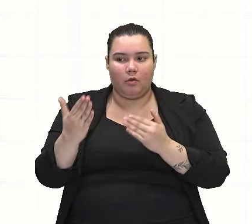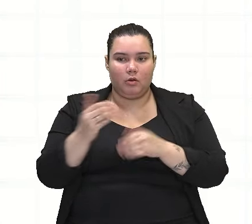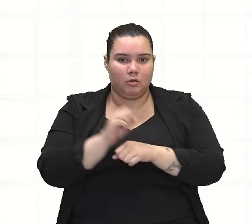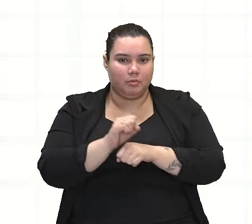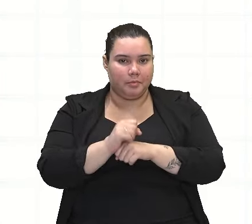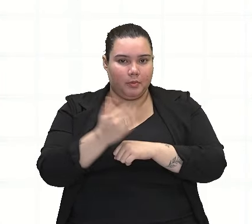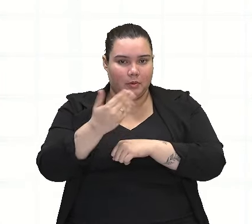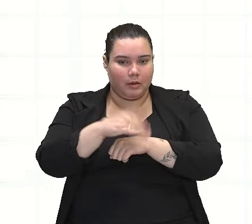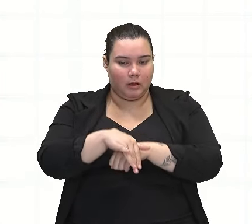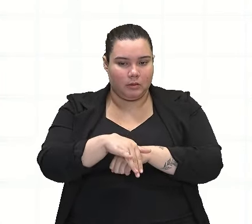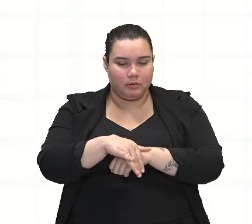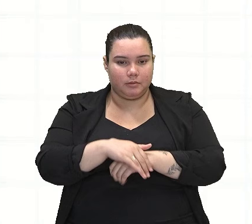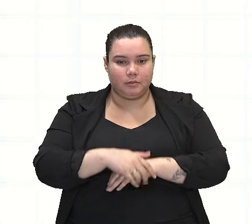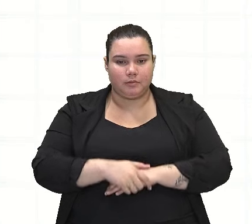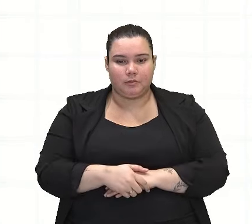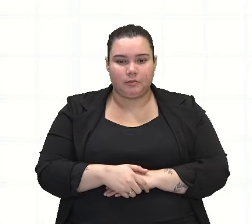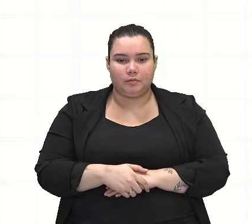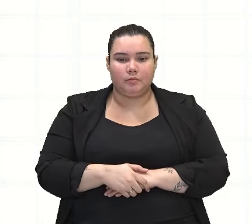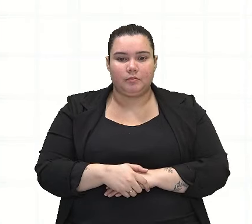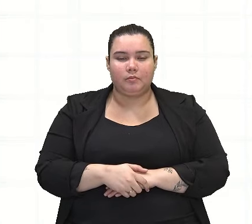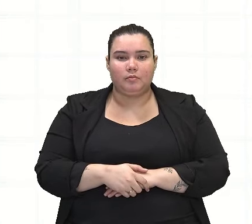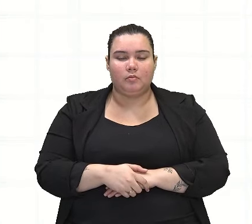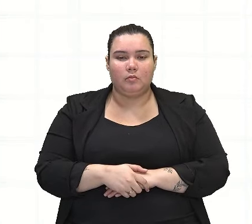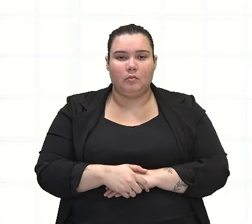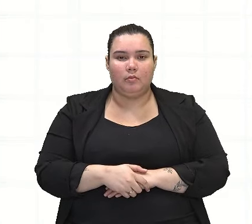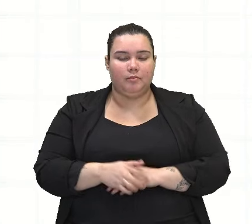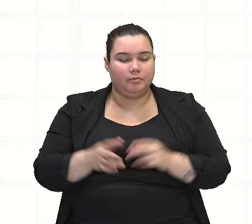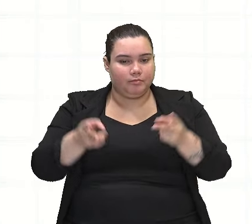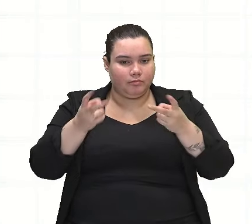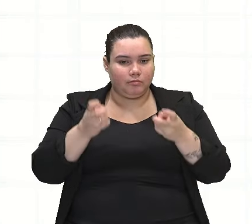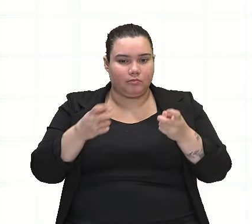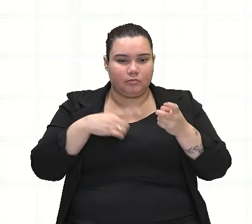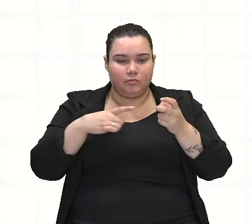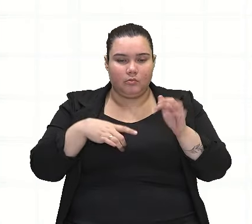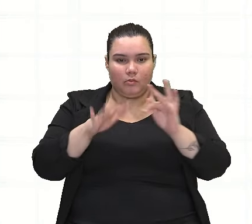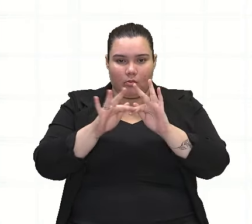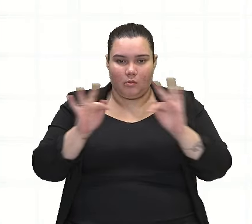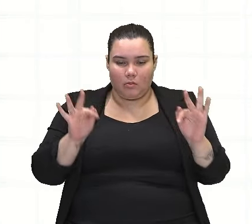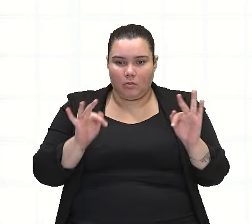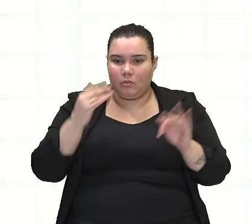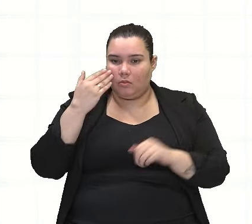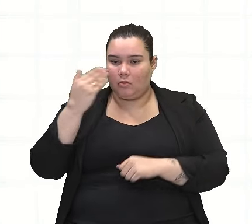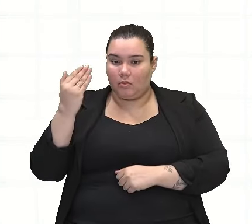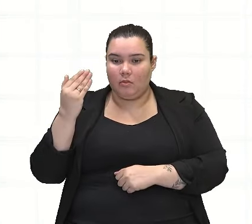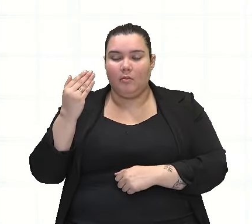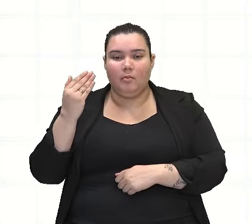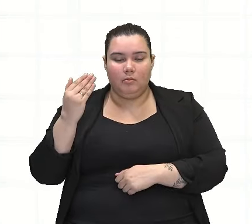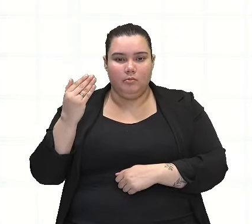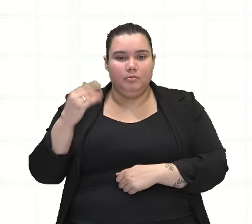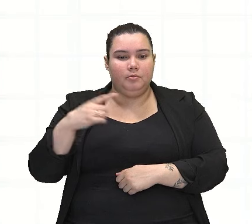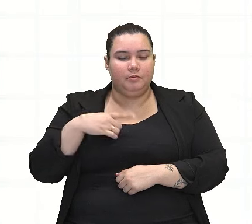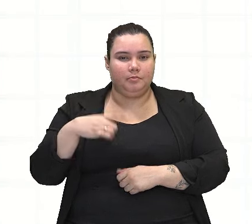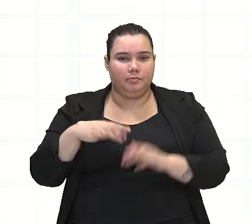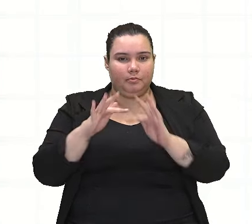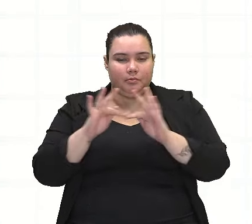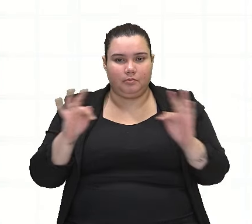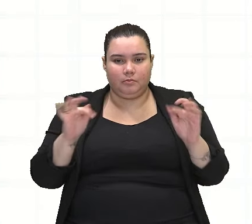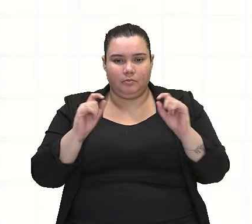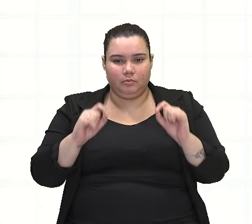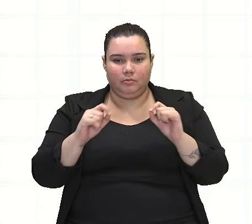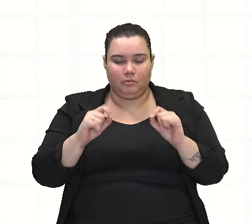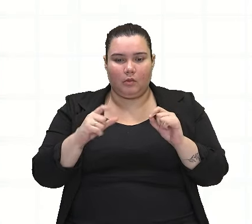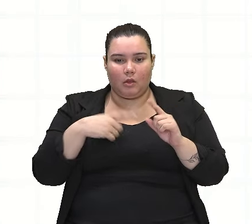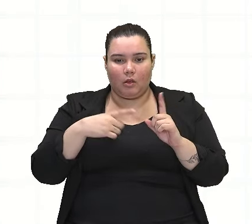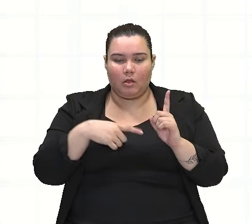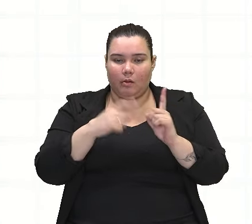Observe, gente, que nós temos aqui um enunciado, certo? E percebam que neste enunciado, nós temos determinadas